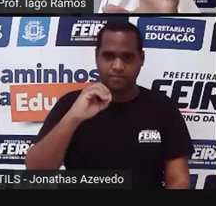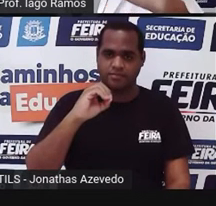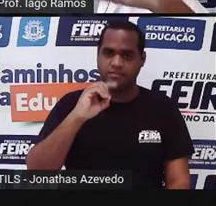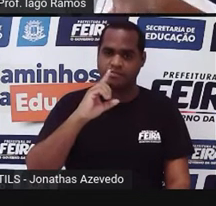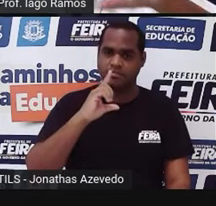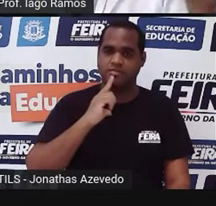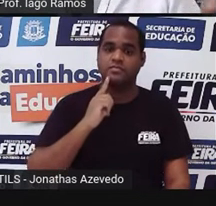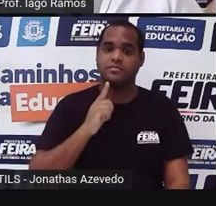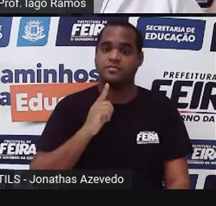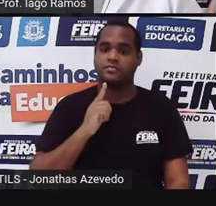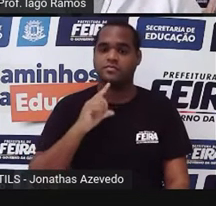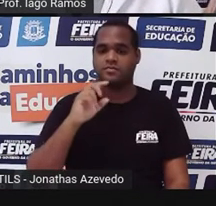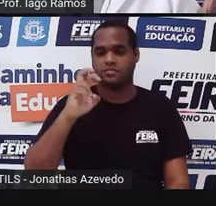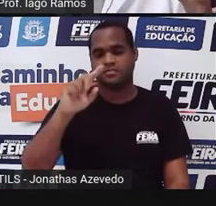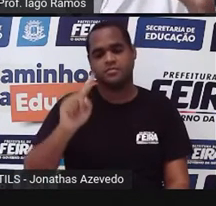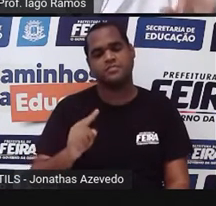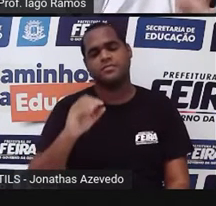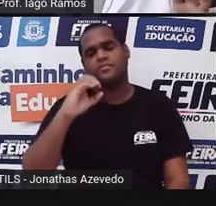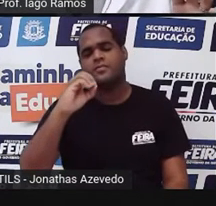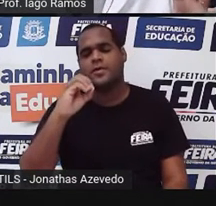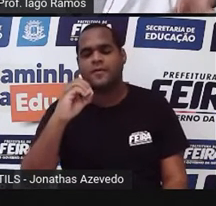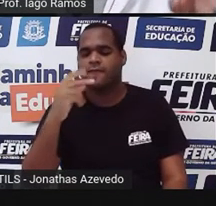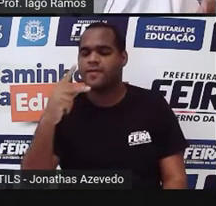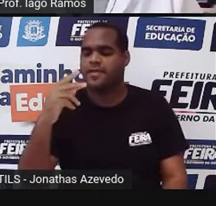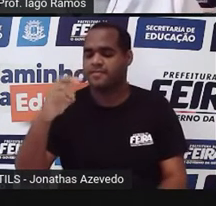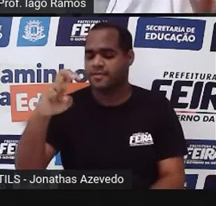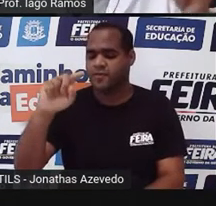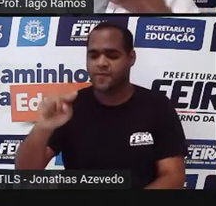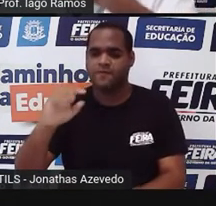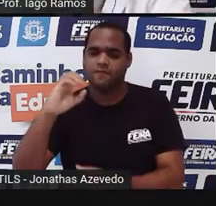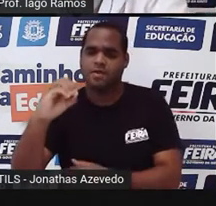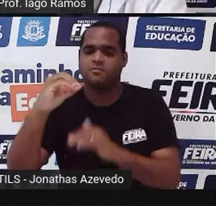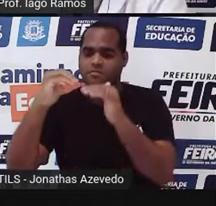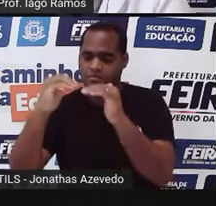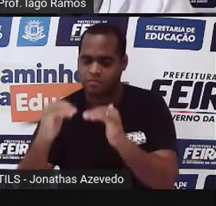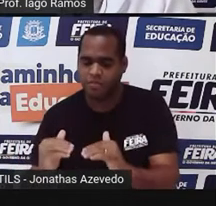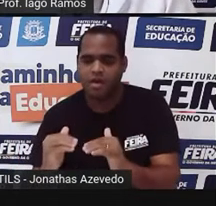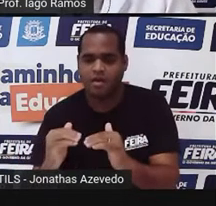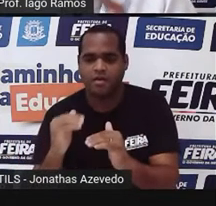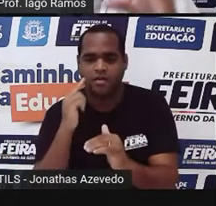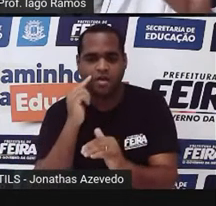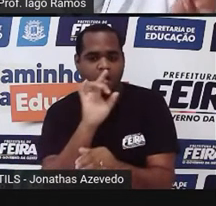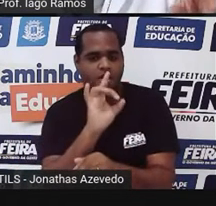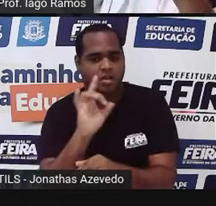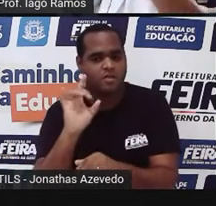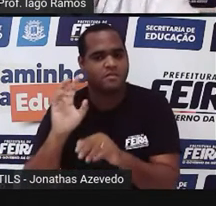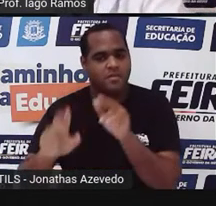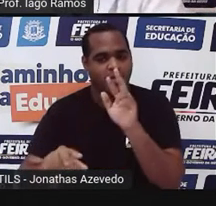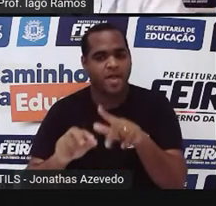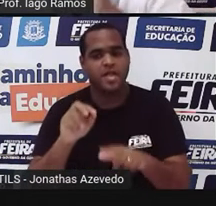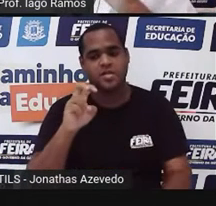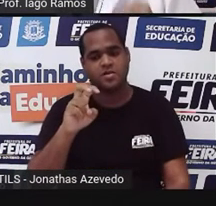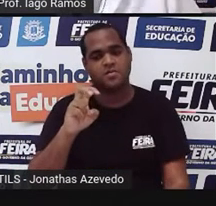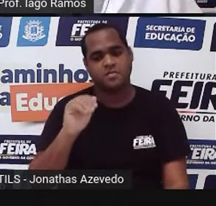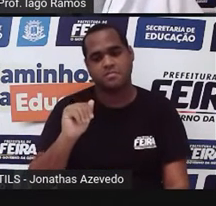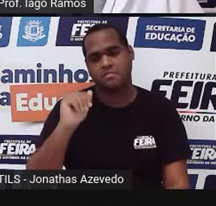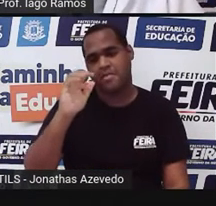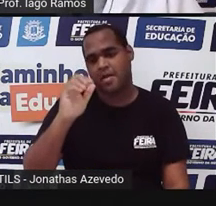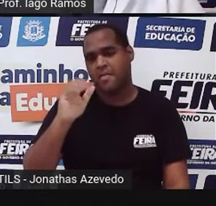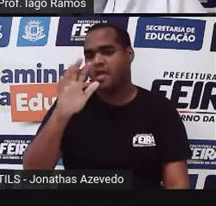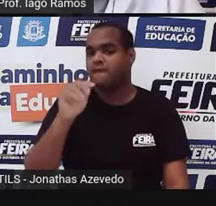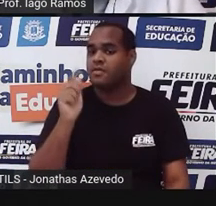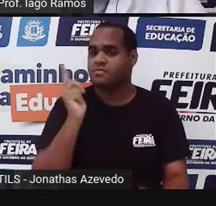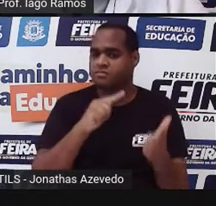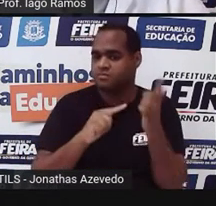de 5. De 5 para baixo, você está sendo reprovado em cada unidade. De 5 para cima, você está